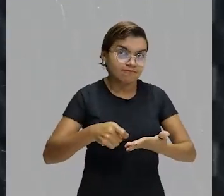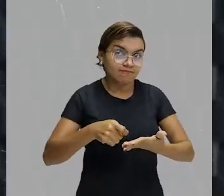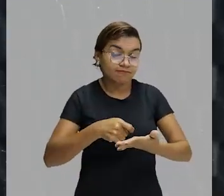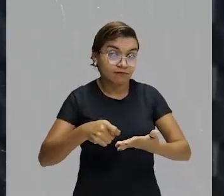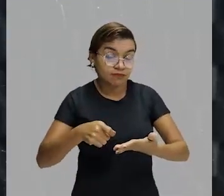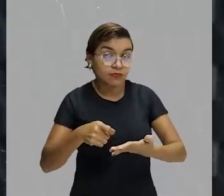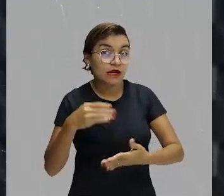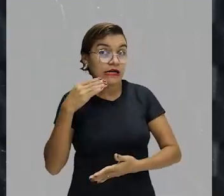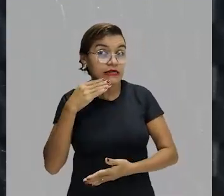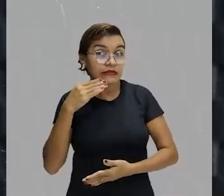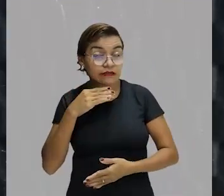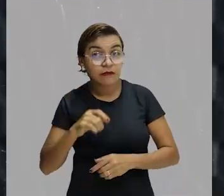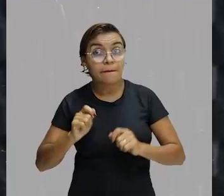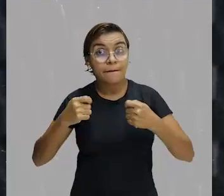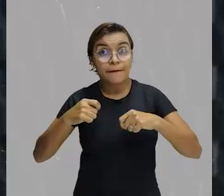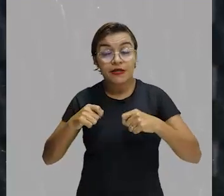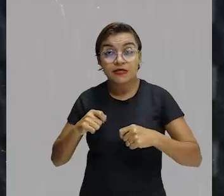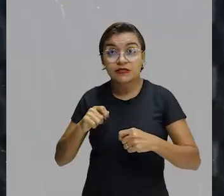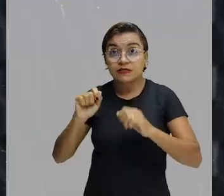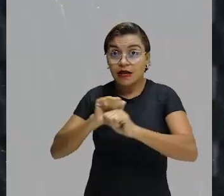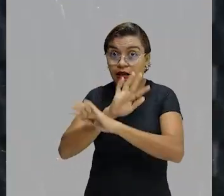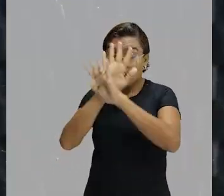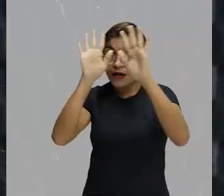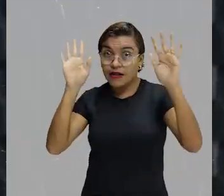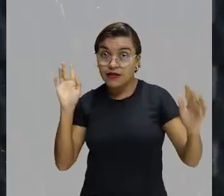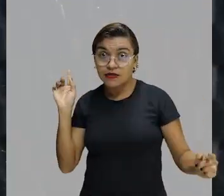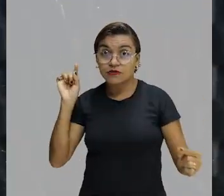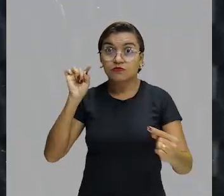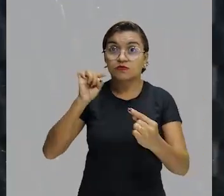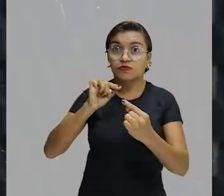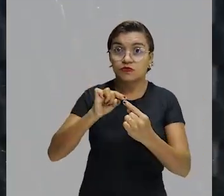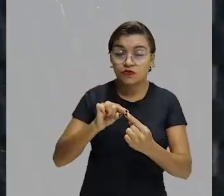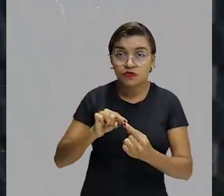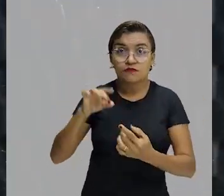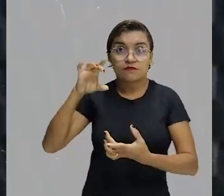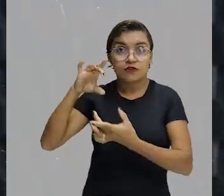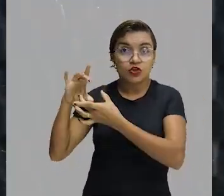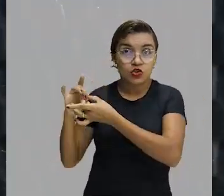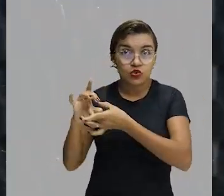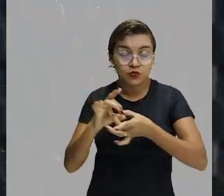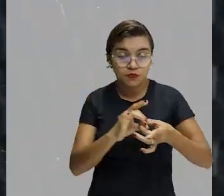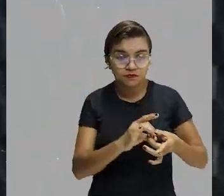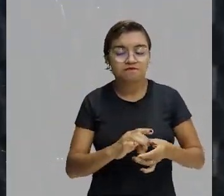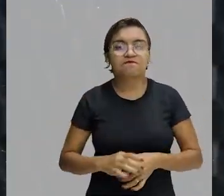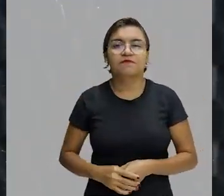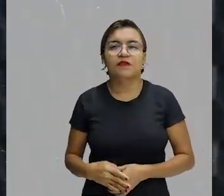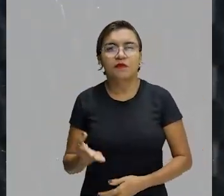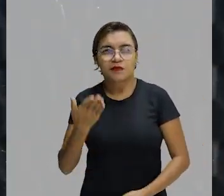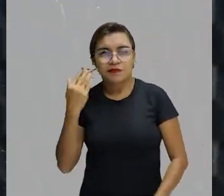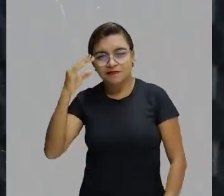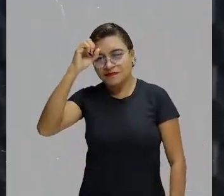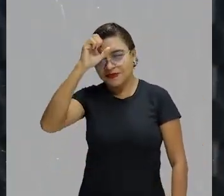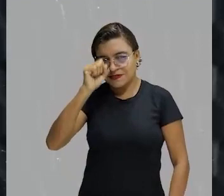claro, que seja objetivo, que seja coeso. Então vamos lá aprender que tem muita coisa legal.